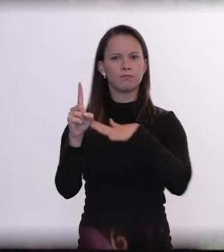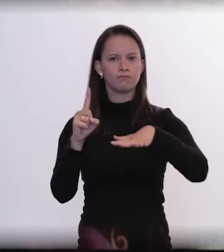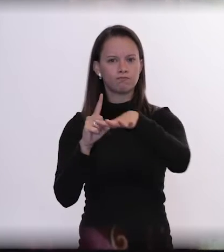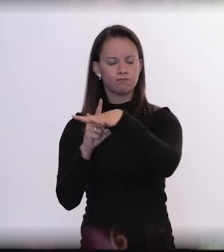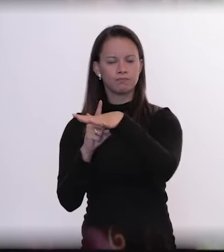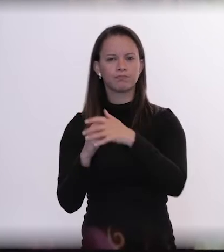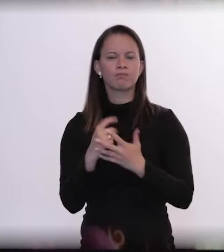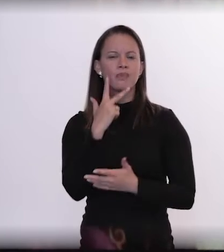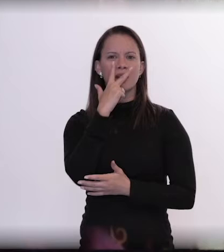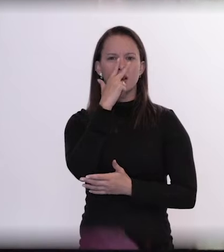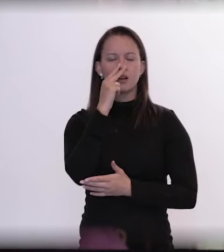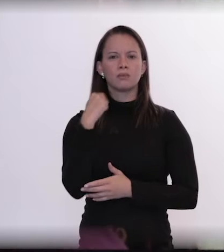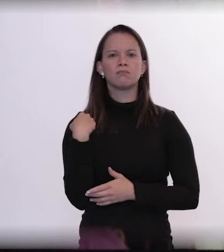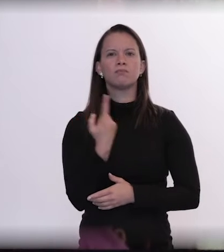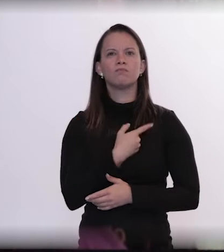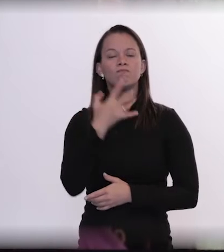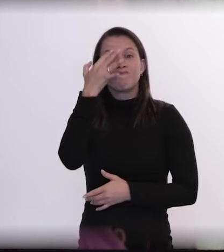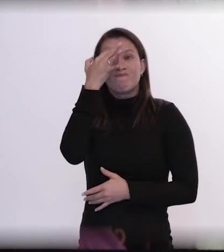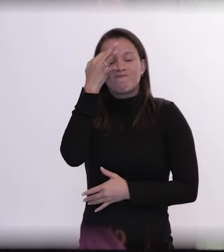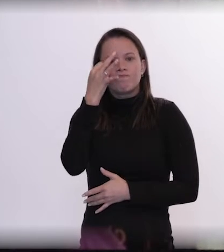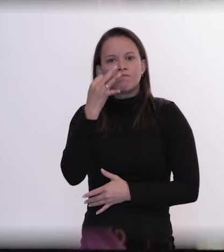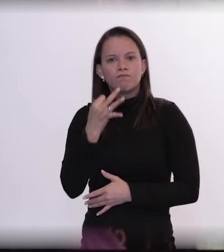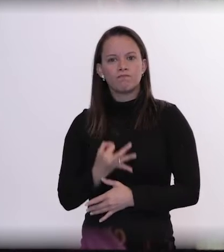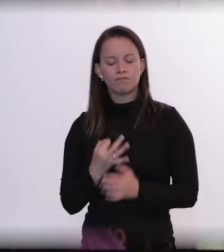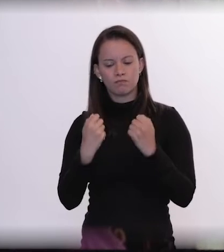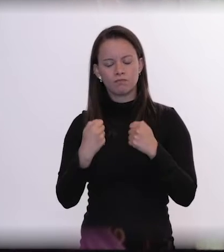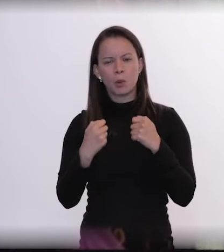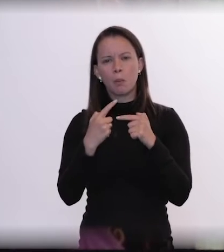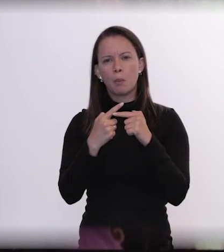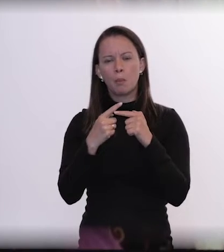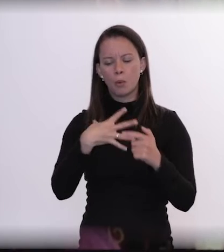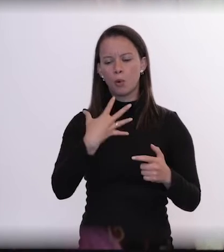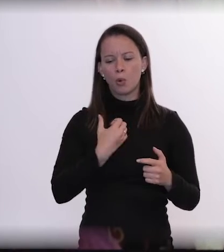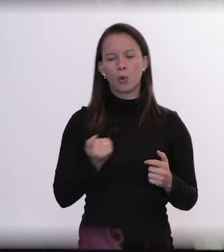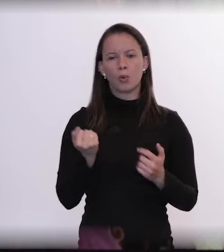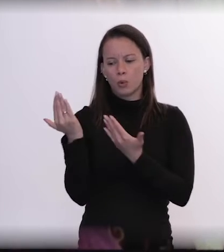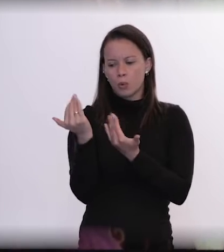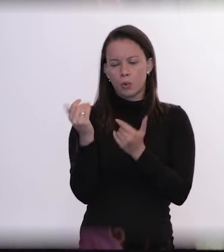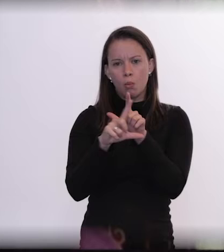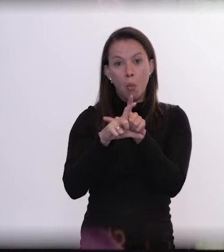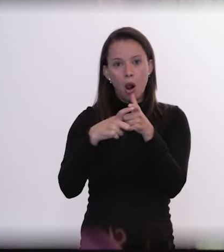Eu acho que a gente precisa compreender esse aumento dos suicídios entre adolescentes, no geral,